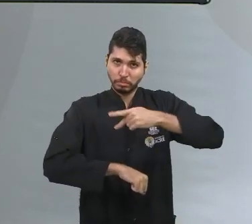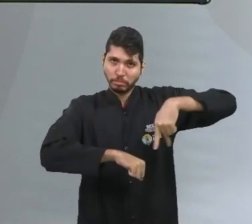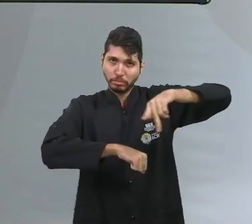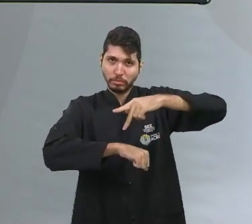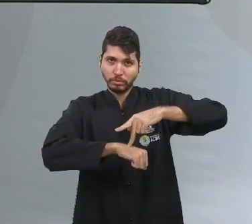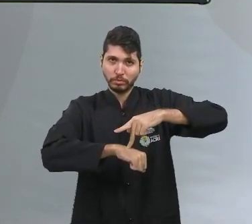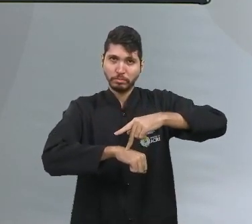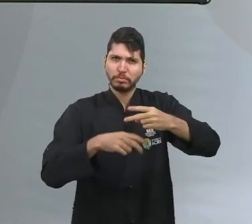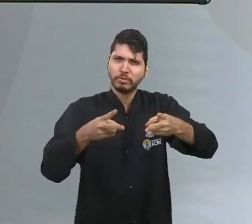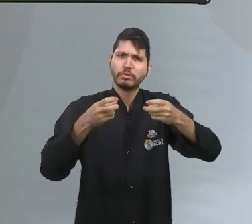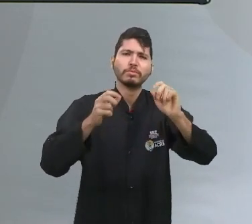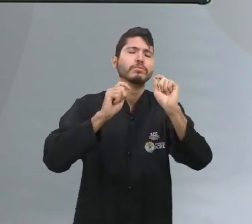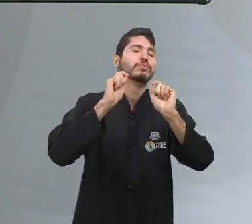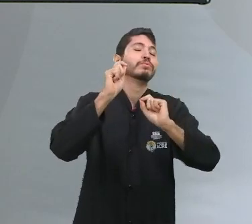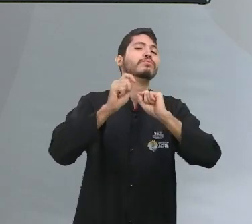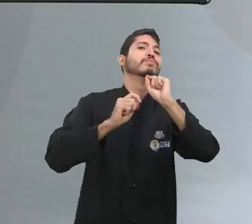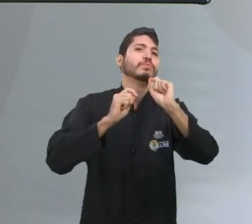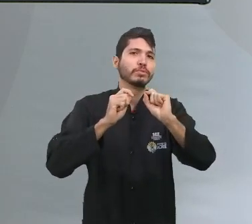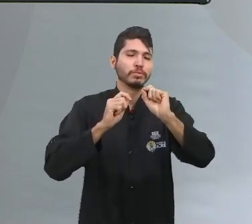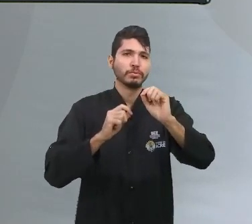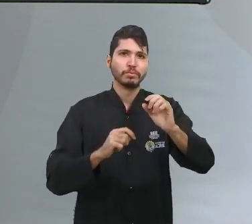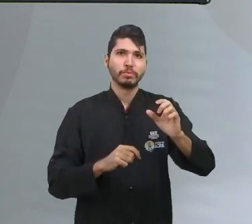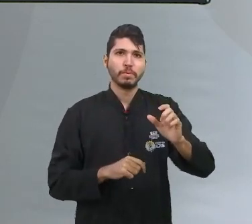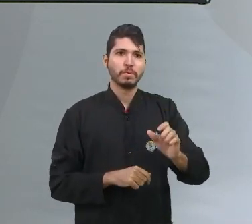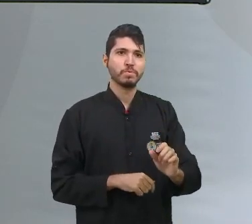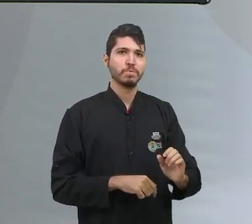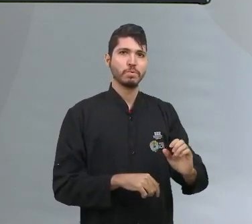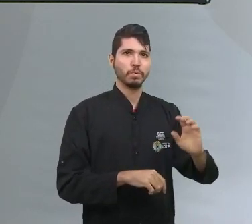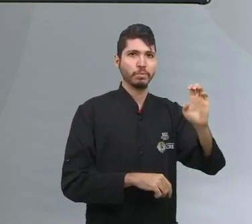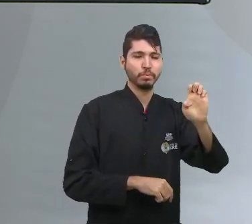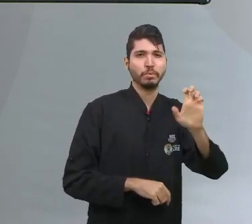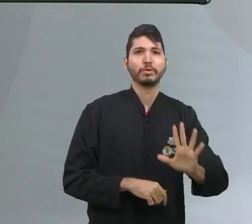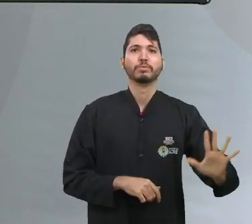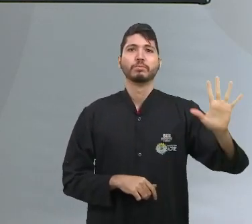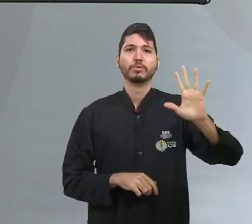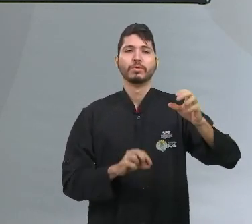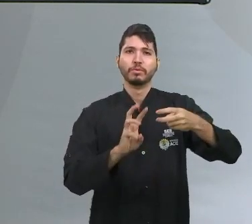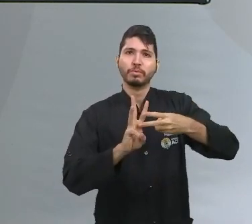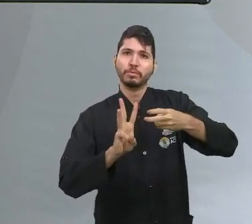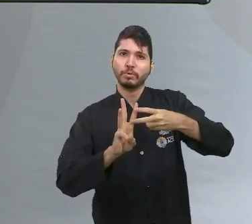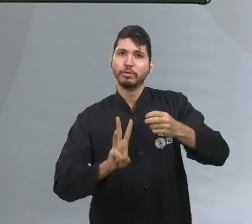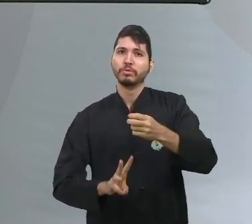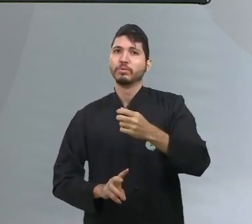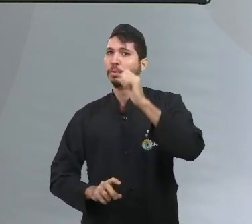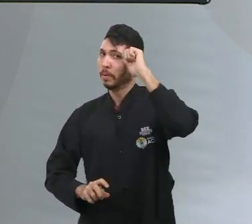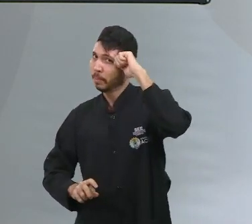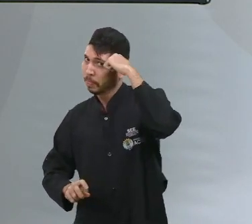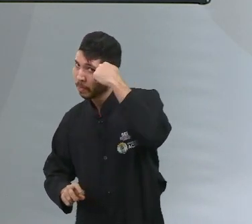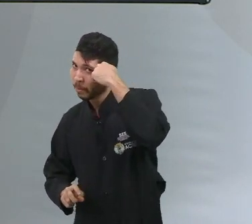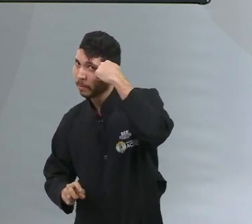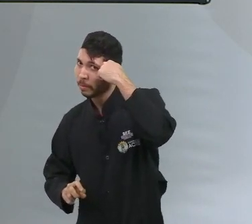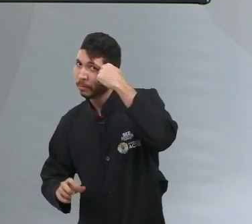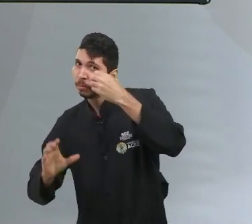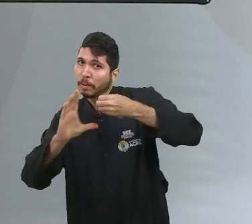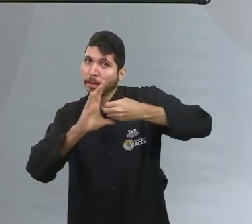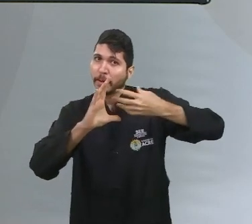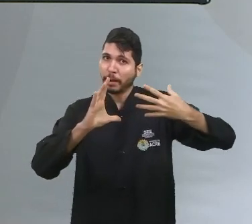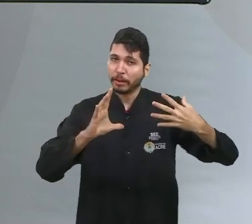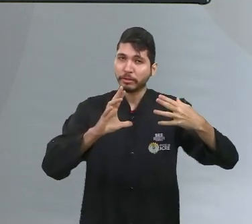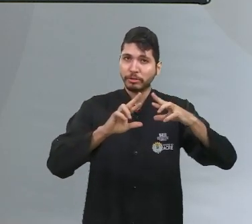europeu, o índio e o negro, cada um com as suas referências